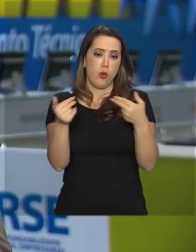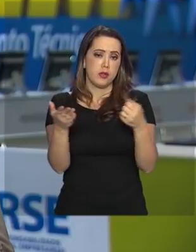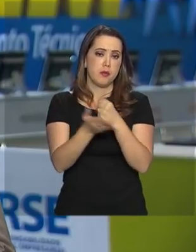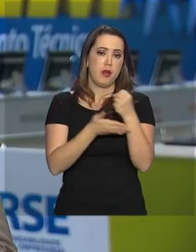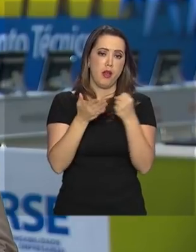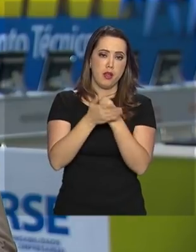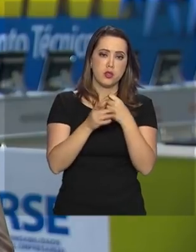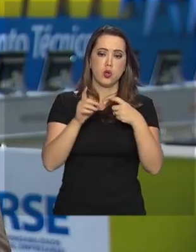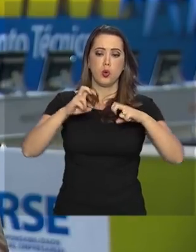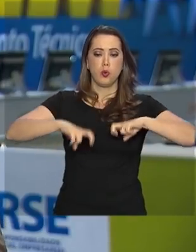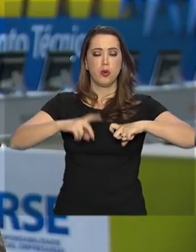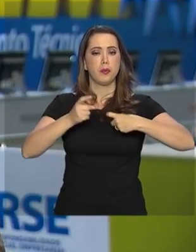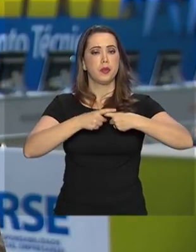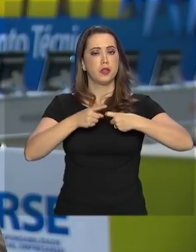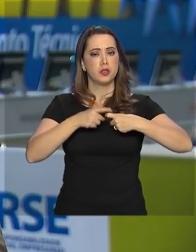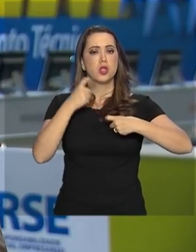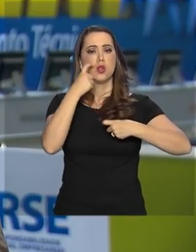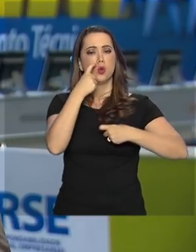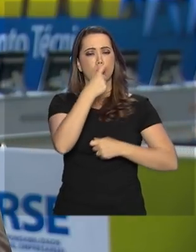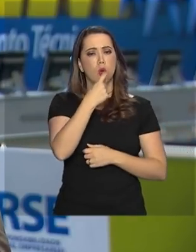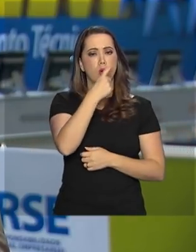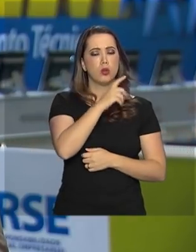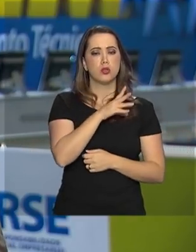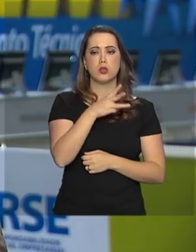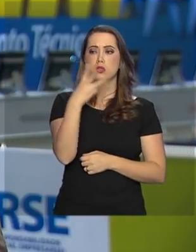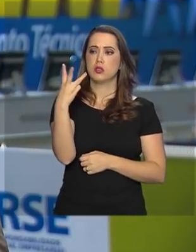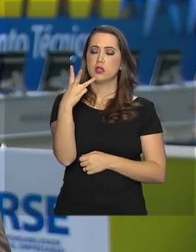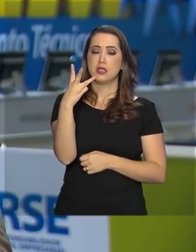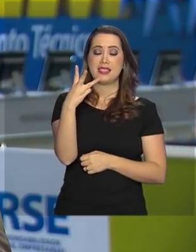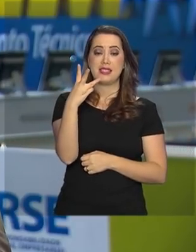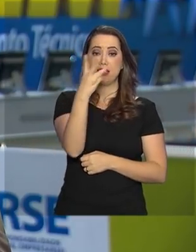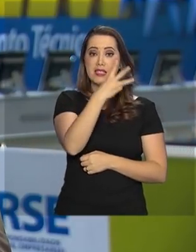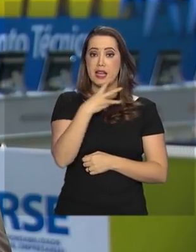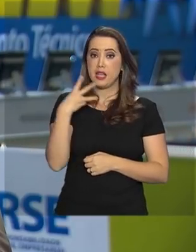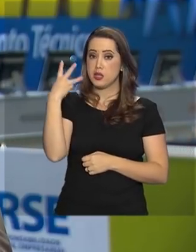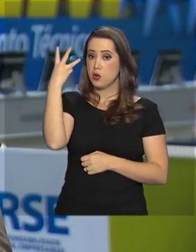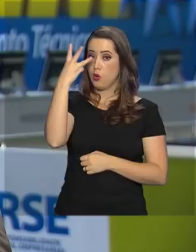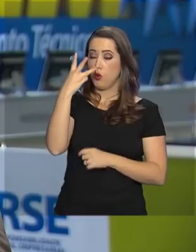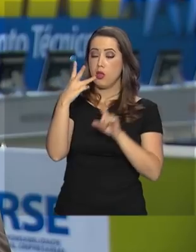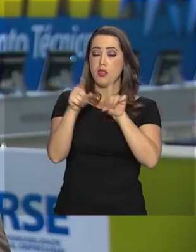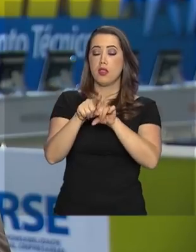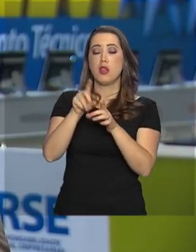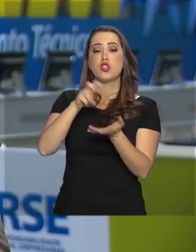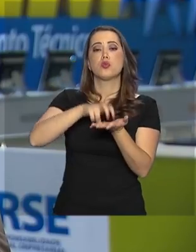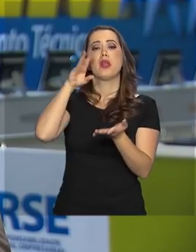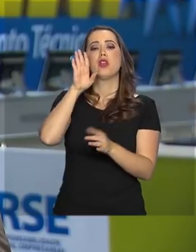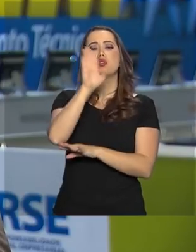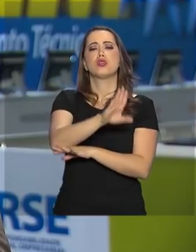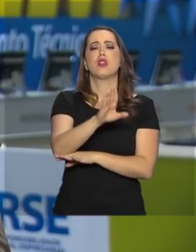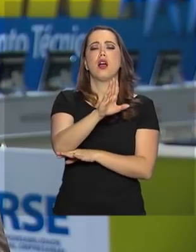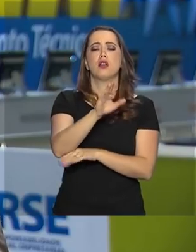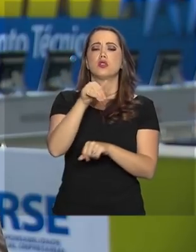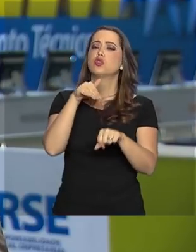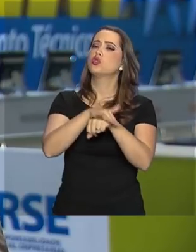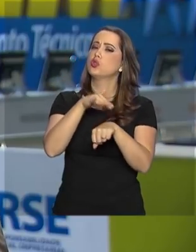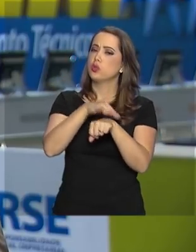consultas médicas e odontológicas, durante os três turnos. O ministro também anunciou a doação de